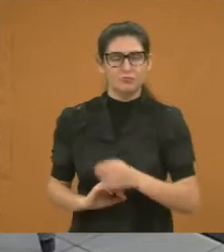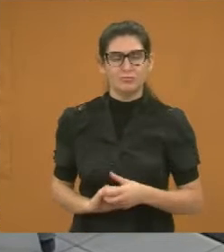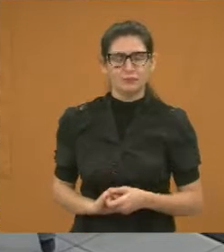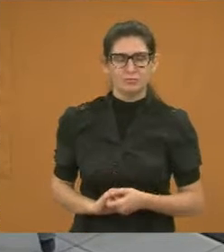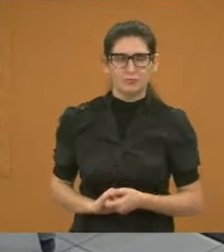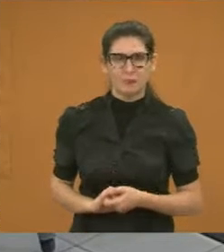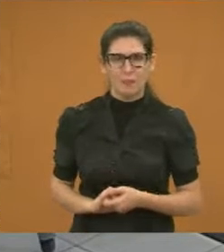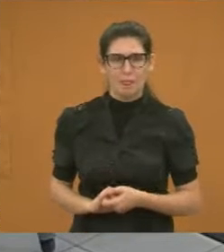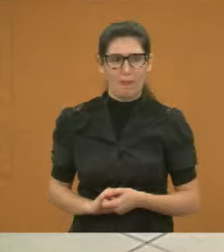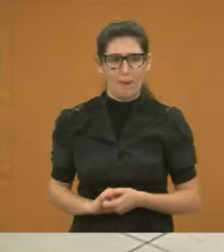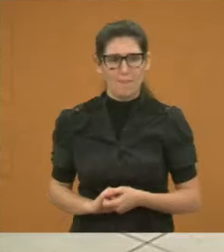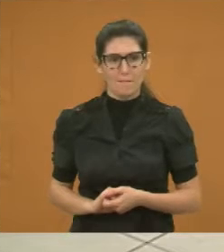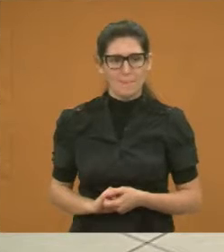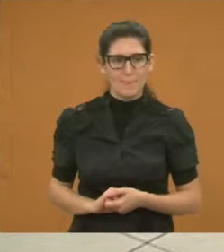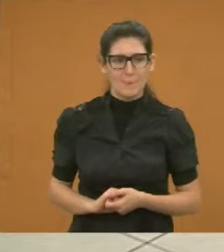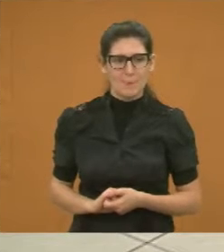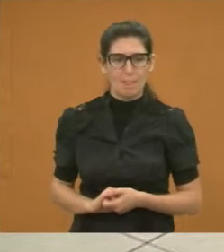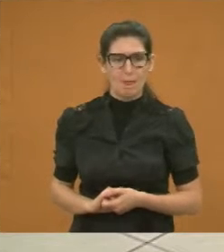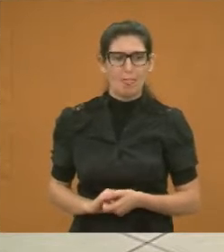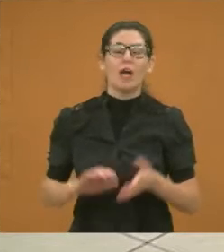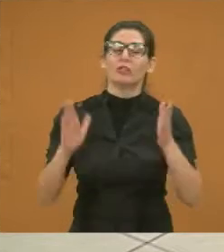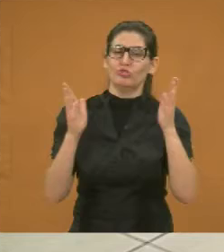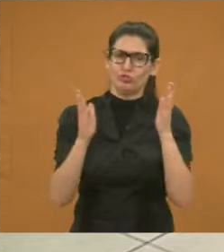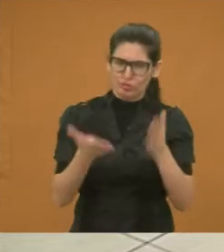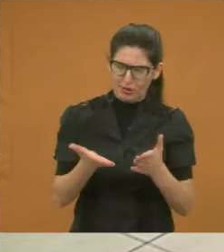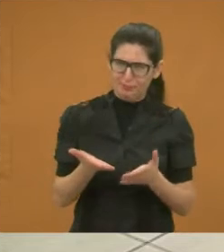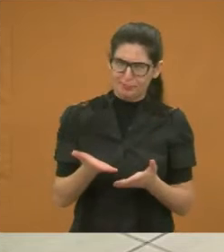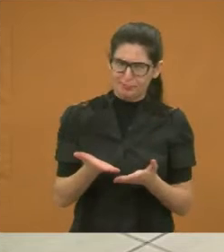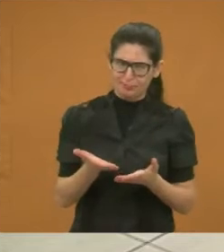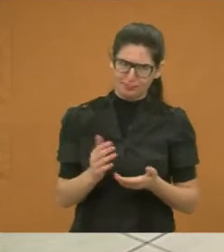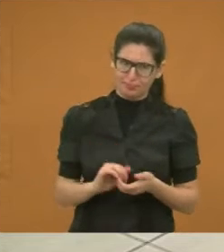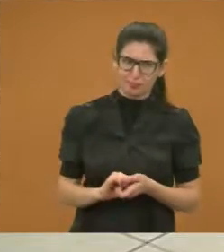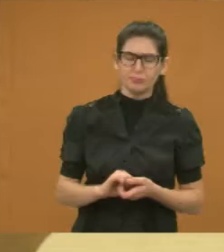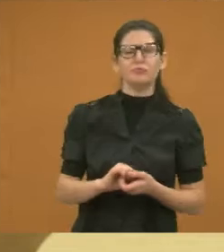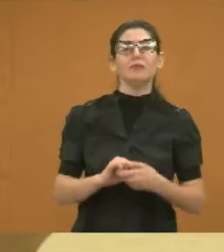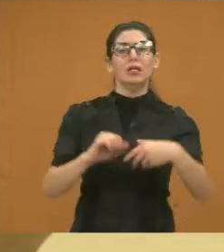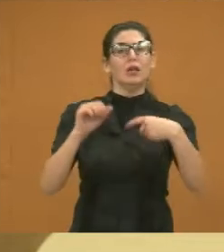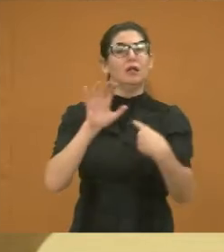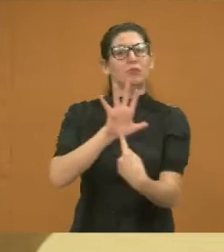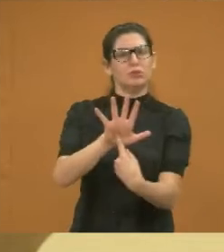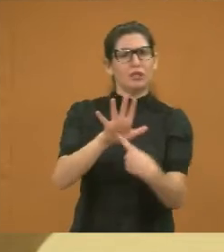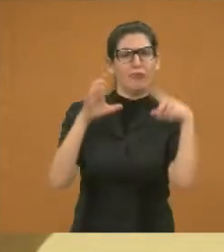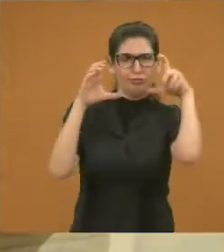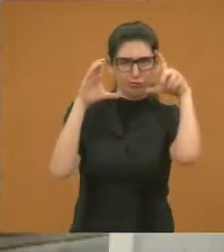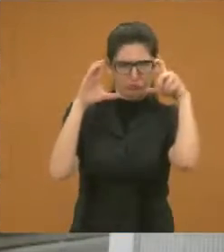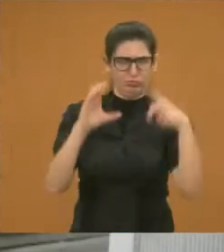Eu gostaria que já colocasse a primeira foto, faz favor.